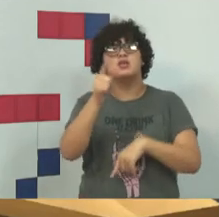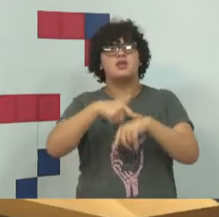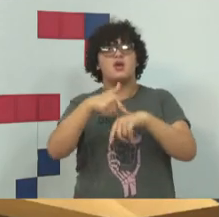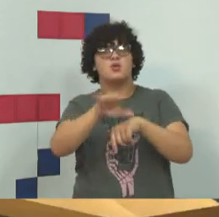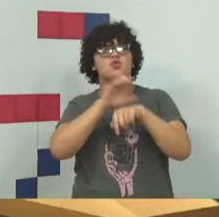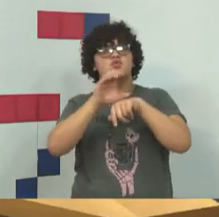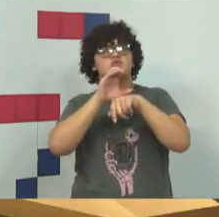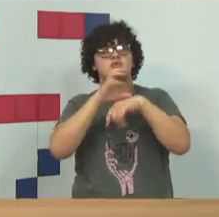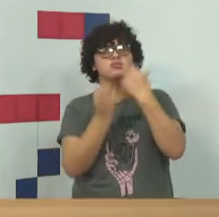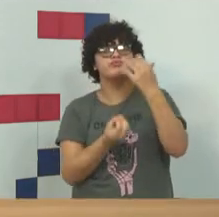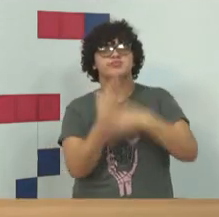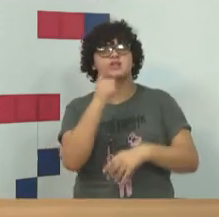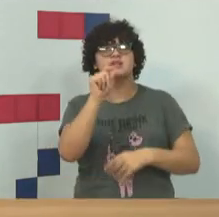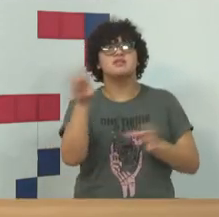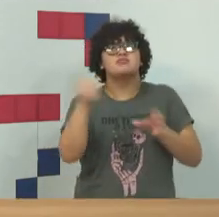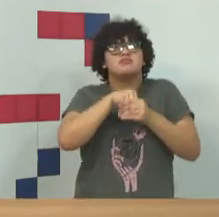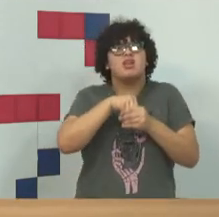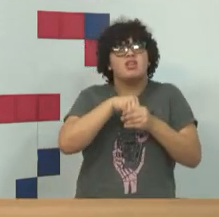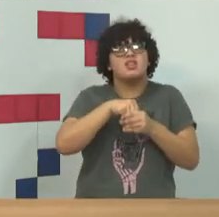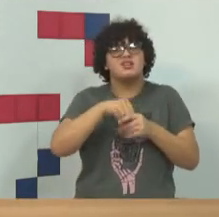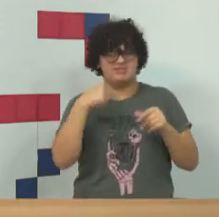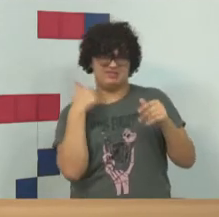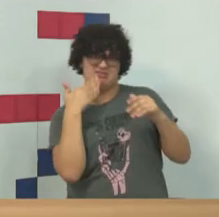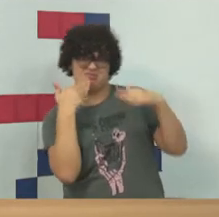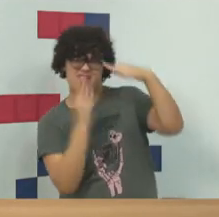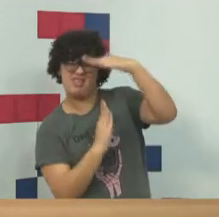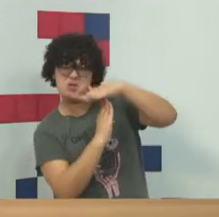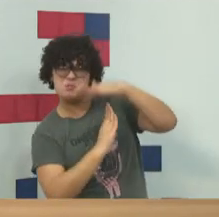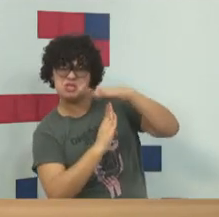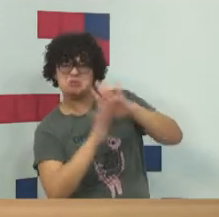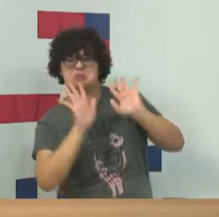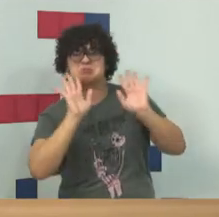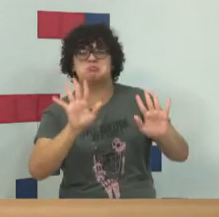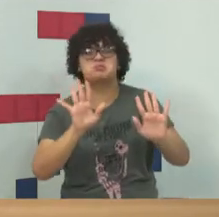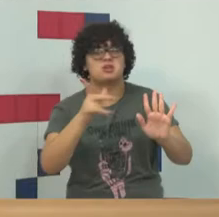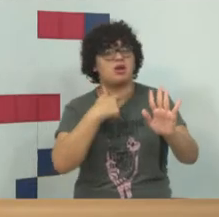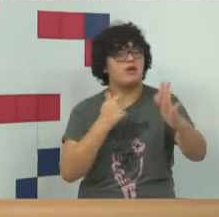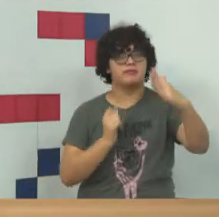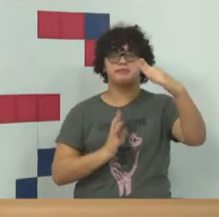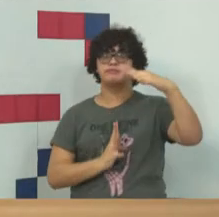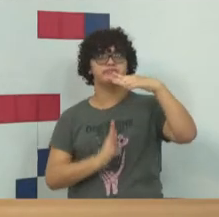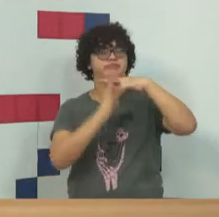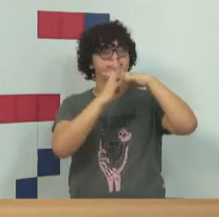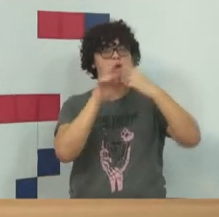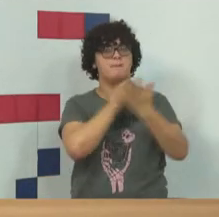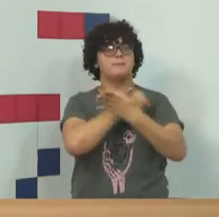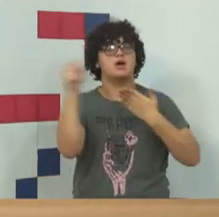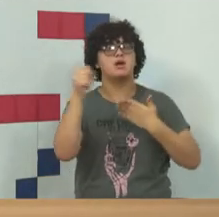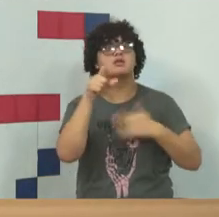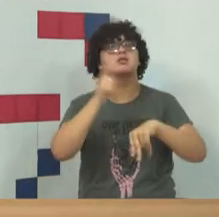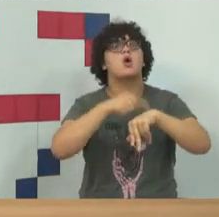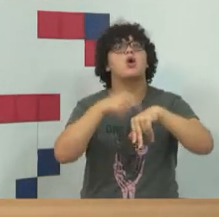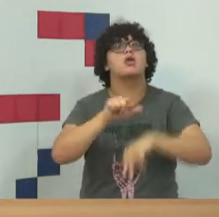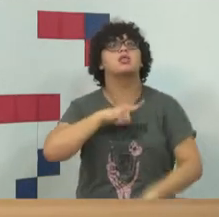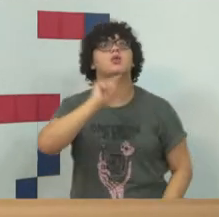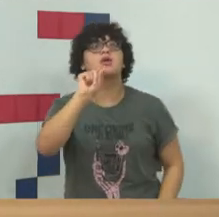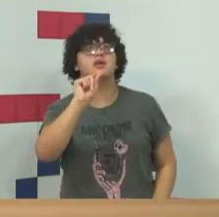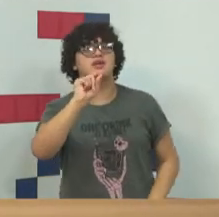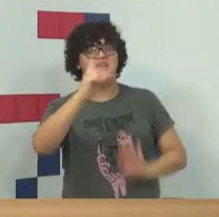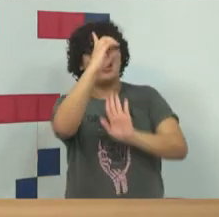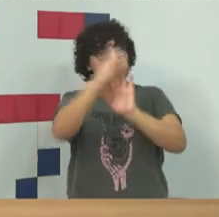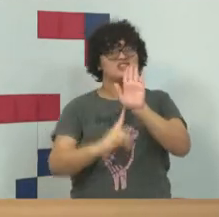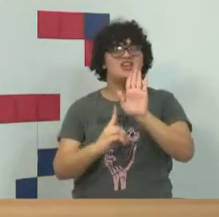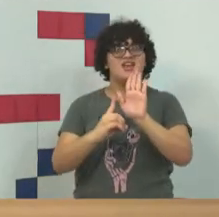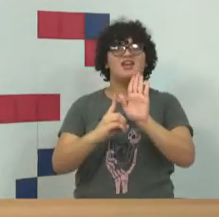estabelece. Dentro daquele limitezinho que a gente falou e que eu ultrapasso, quando eu tenho o direito